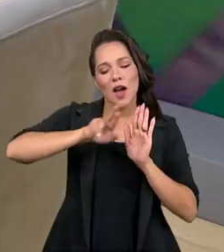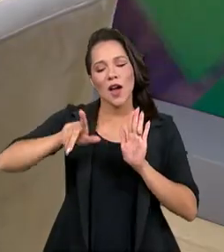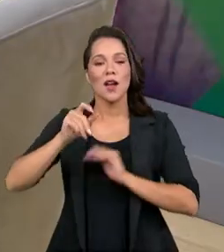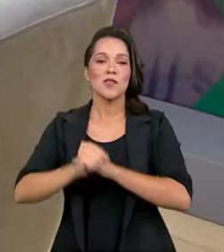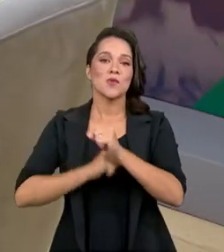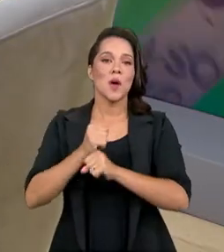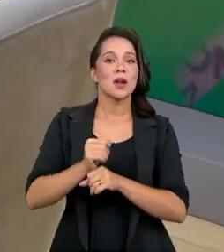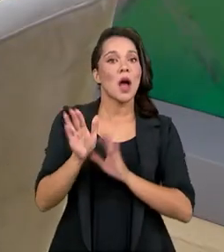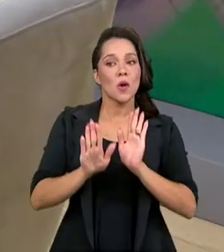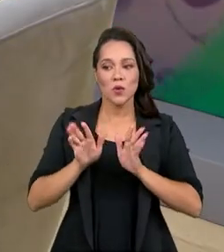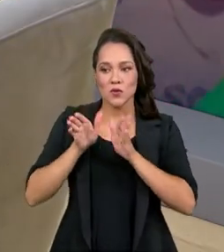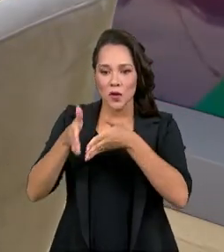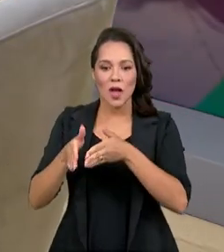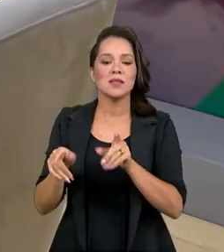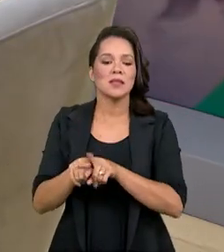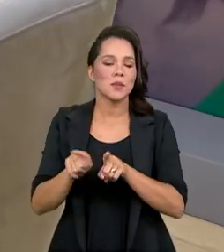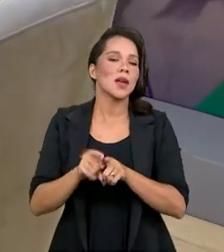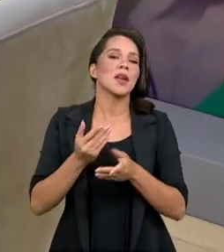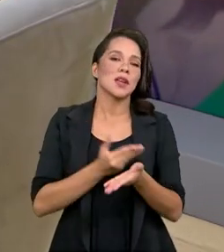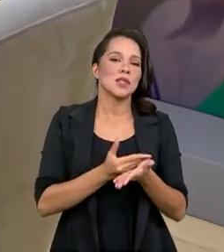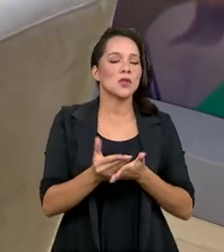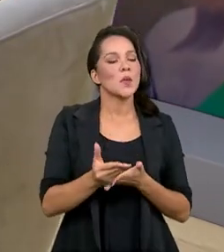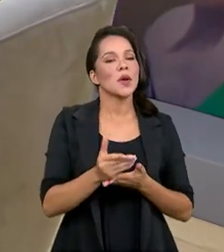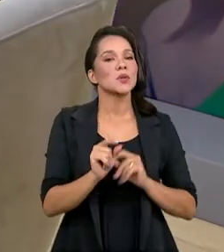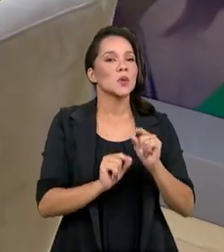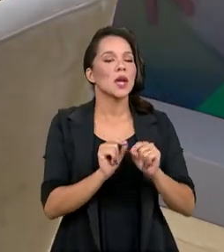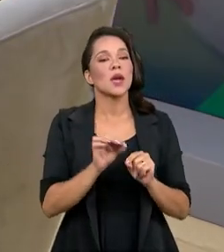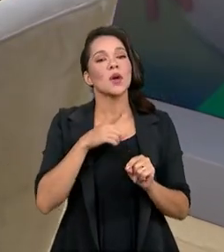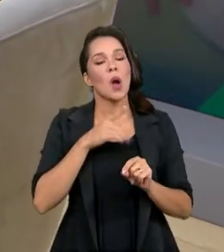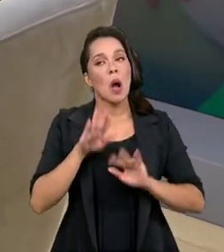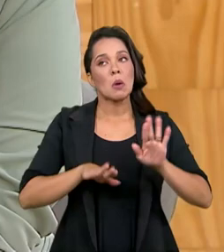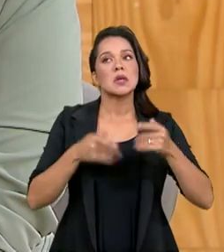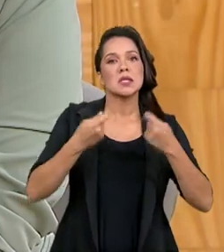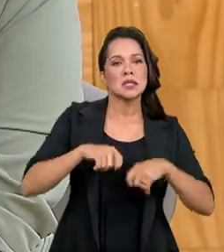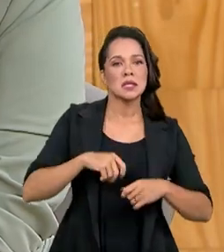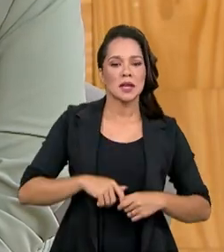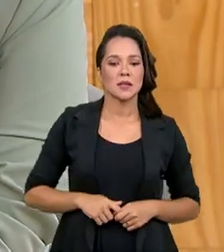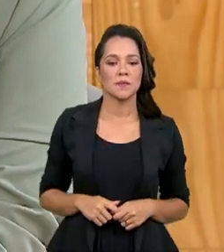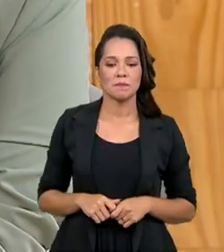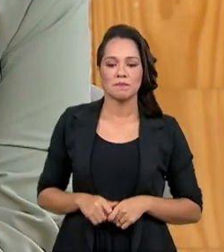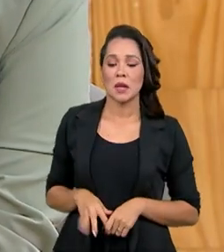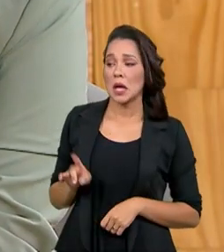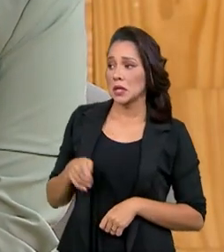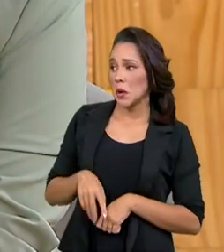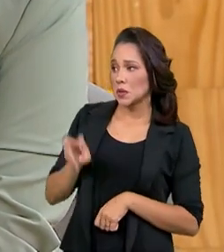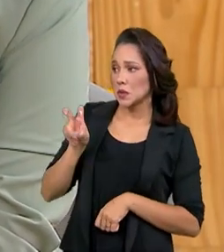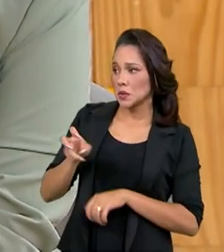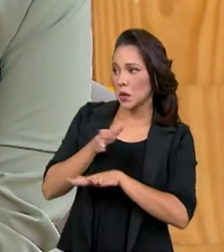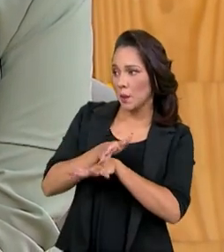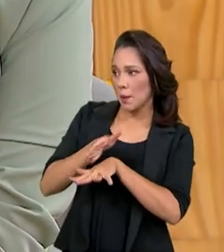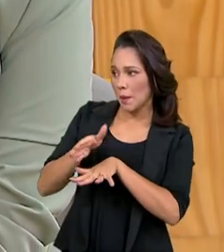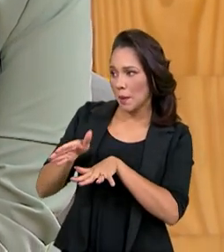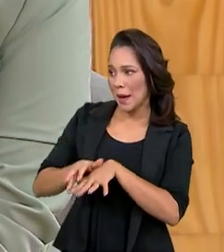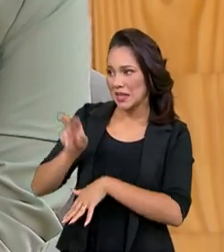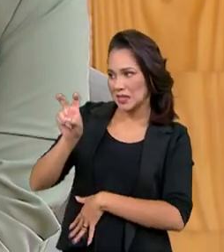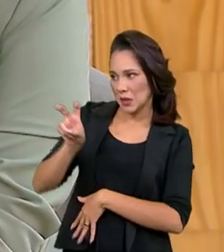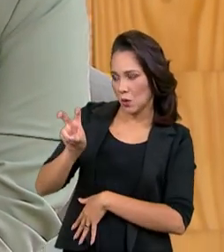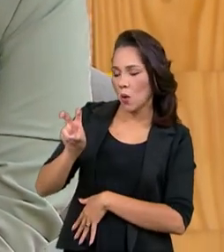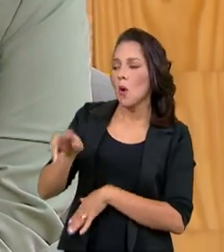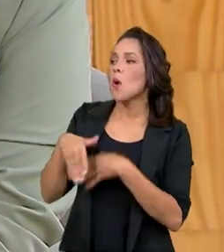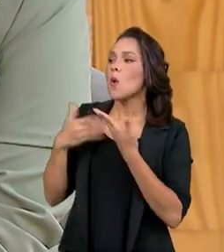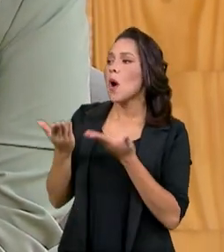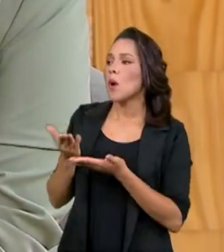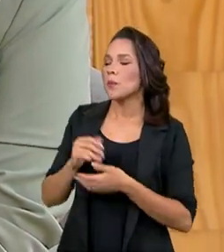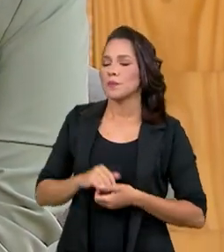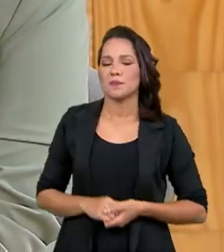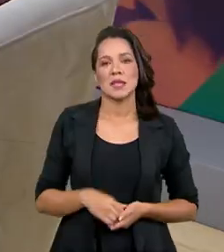campanhas específicas também que nós abrimos mediante algumas necessidades. São, então, cinco eixos, como a senhora mencionou, né? Quais